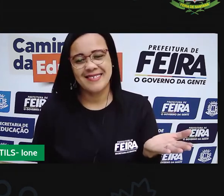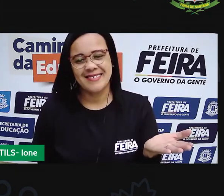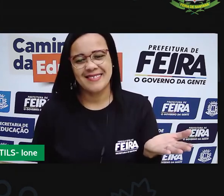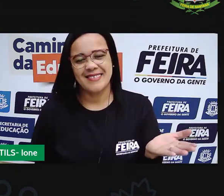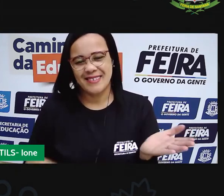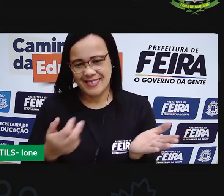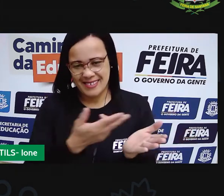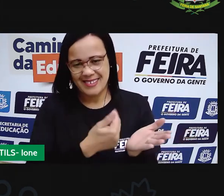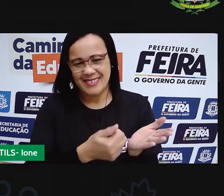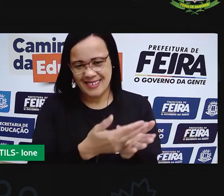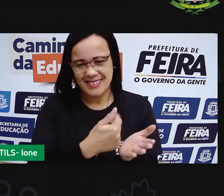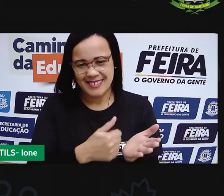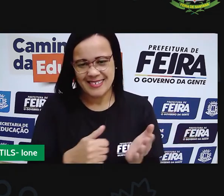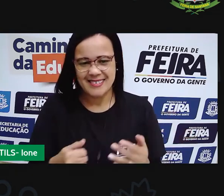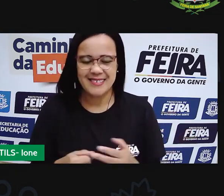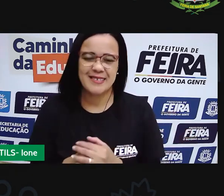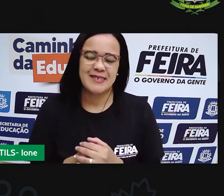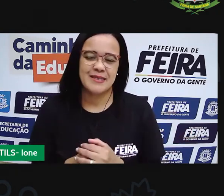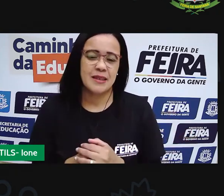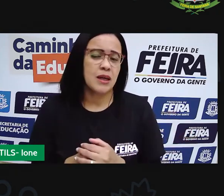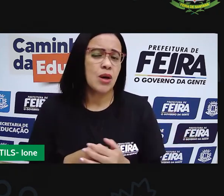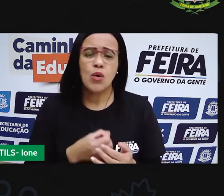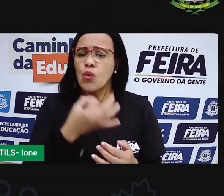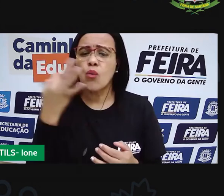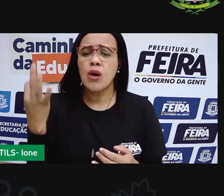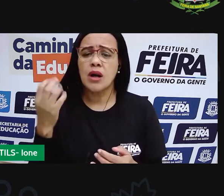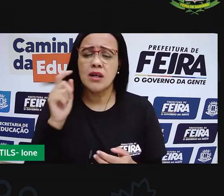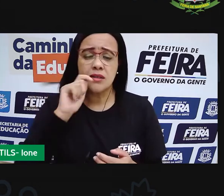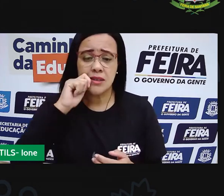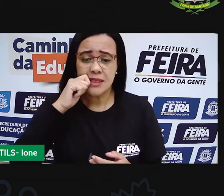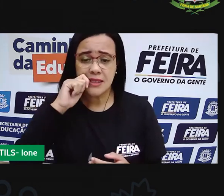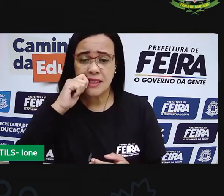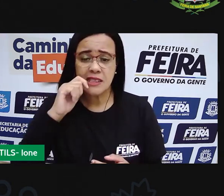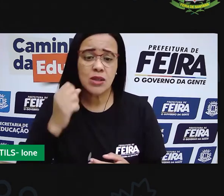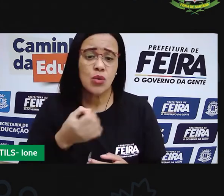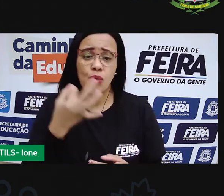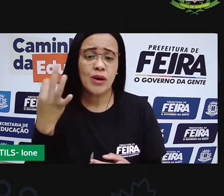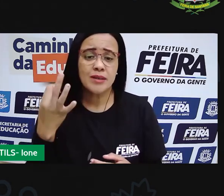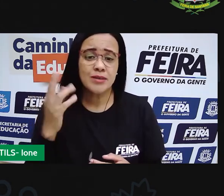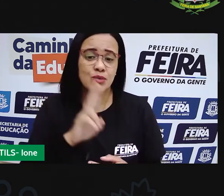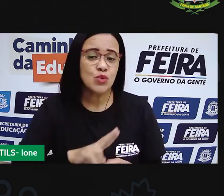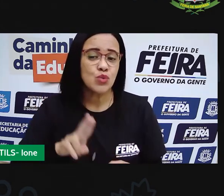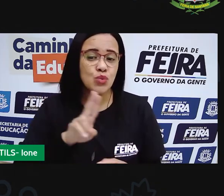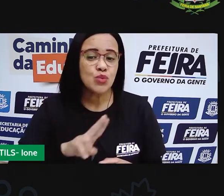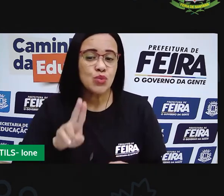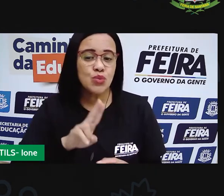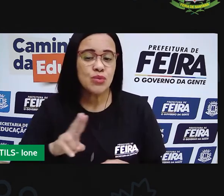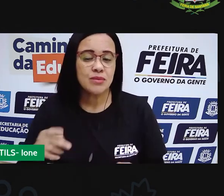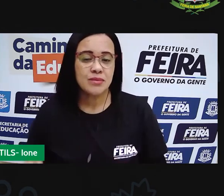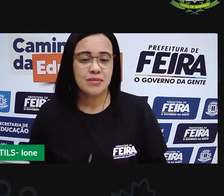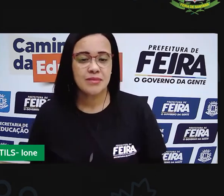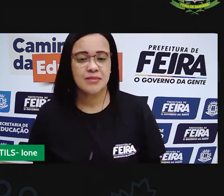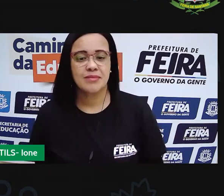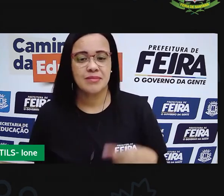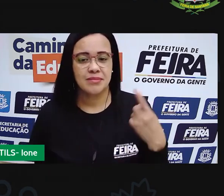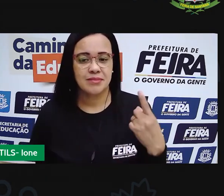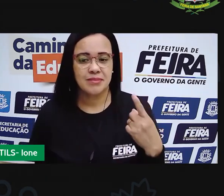agora vamos contar quantos palitos a gente usou pra fazer um retângulo um